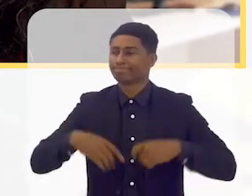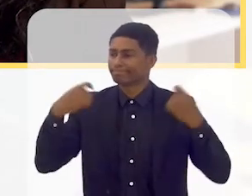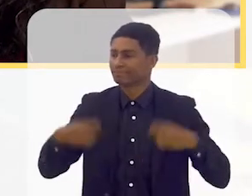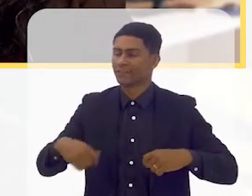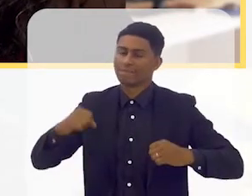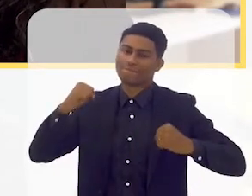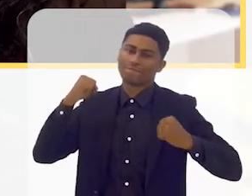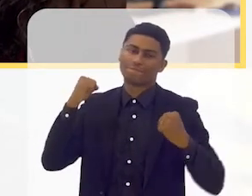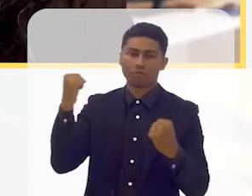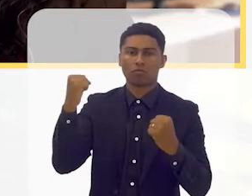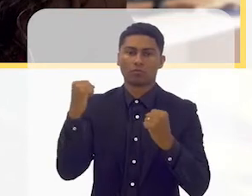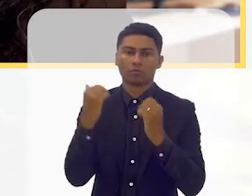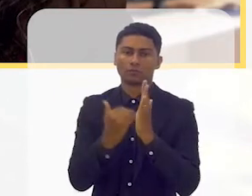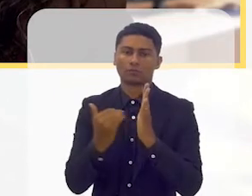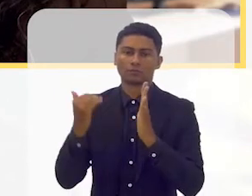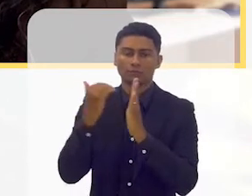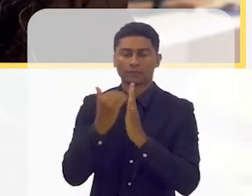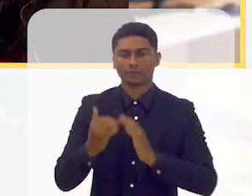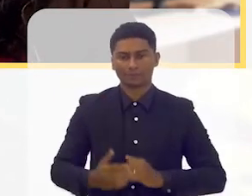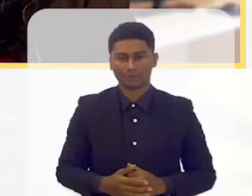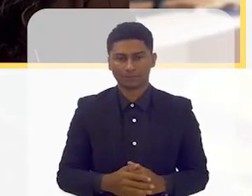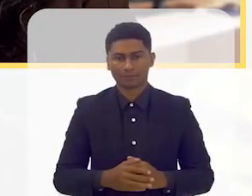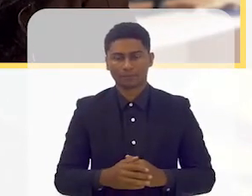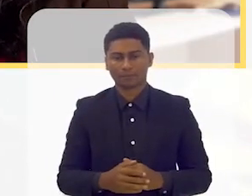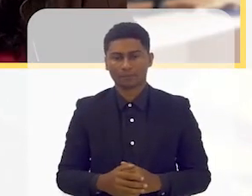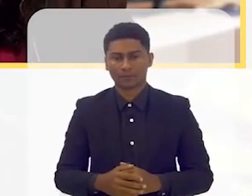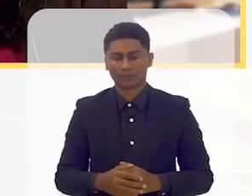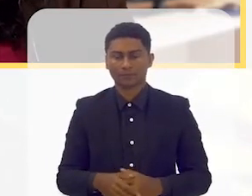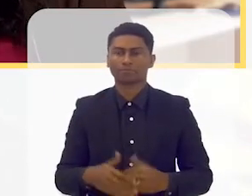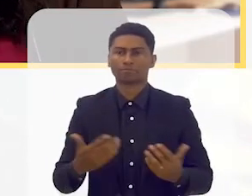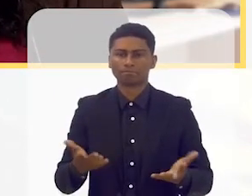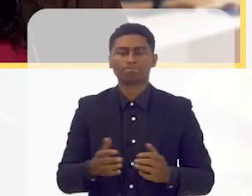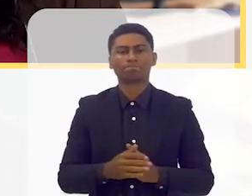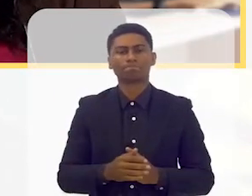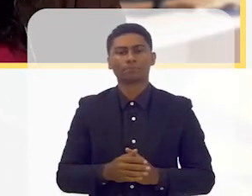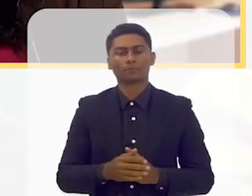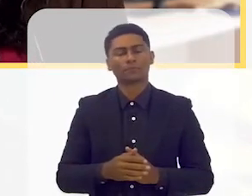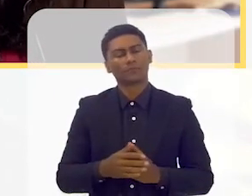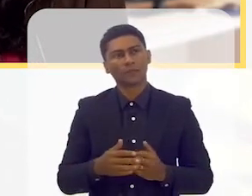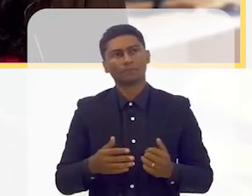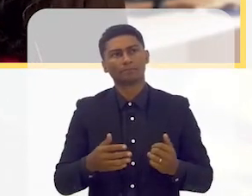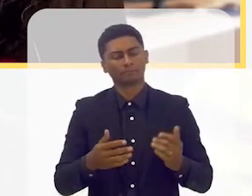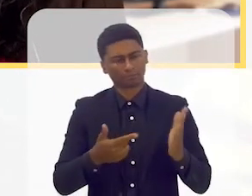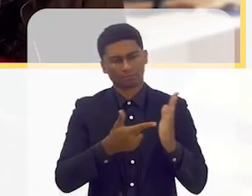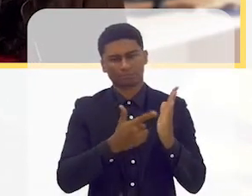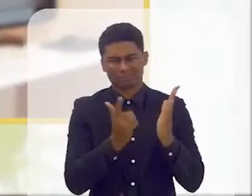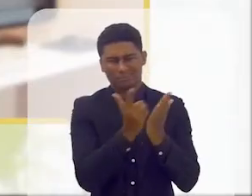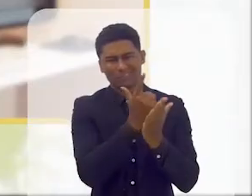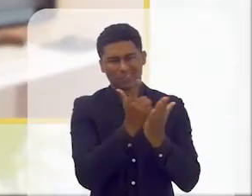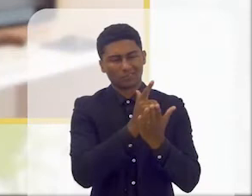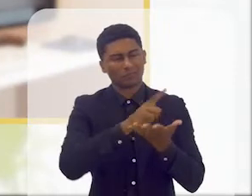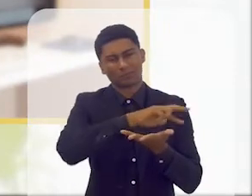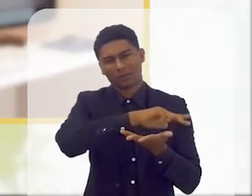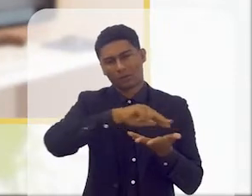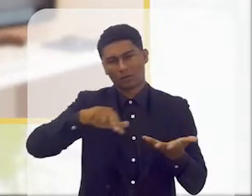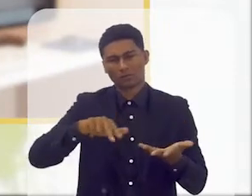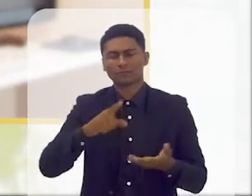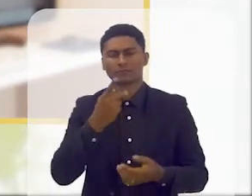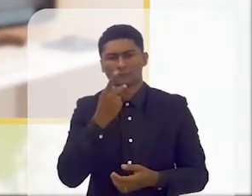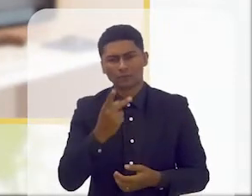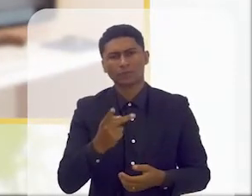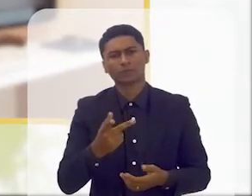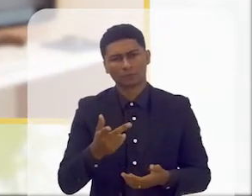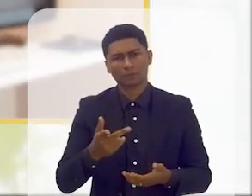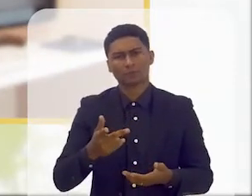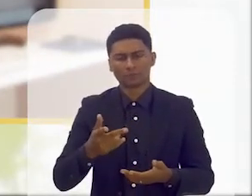mais força. Sim. É isso. Professora, quando a gente fala de livros, como é que a gente pode implementar? A